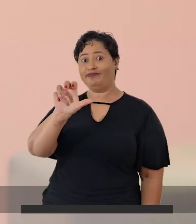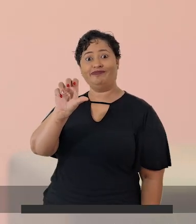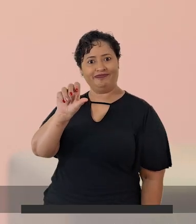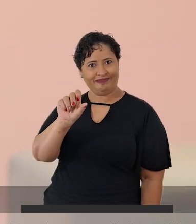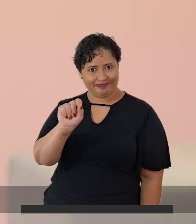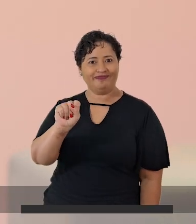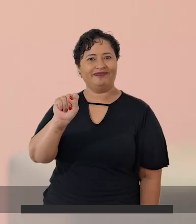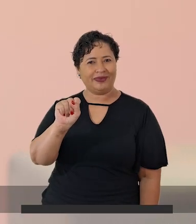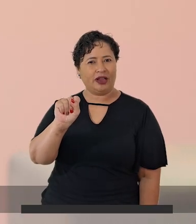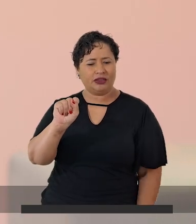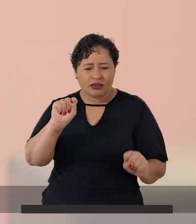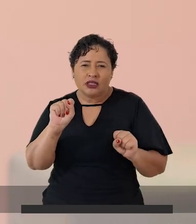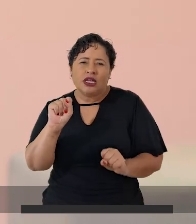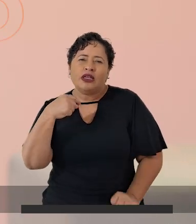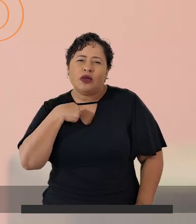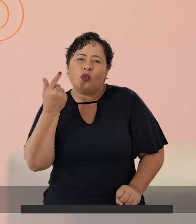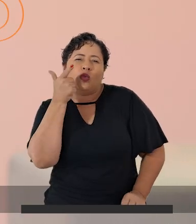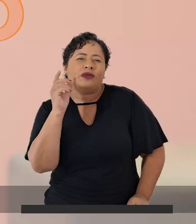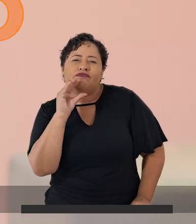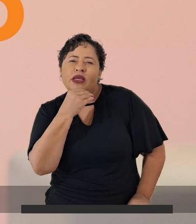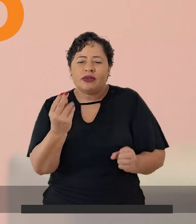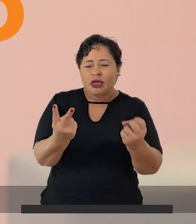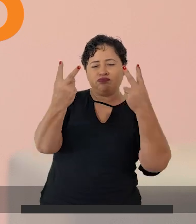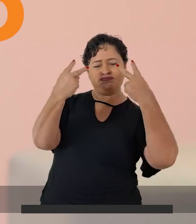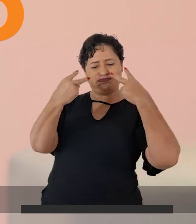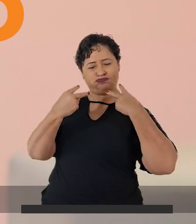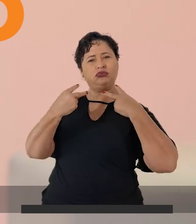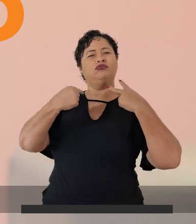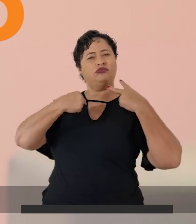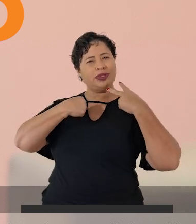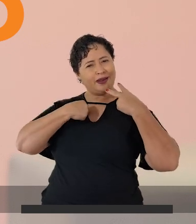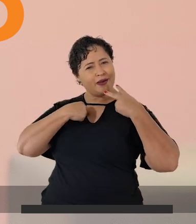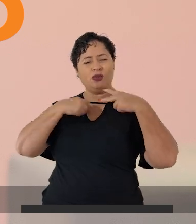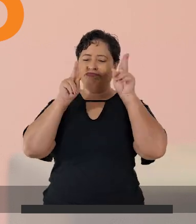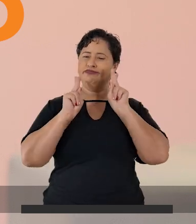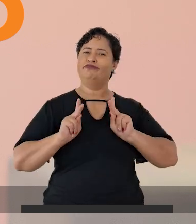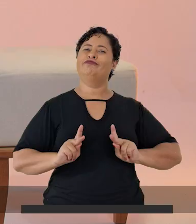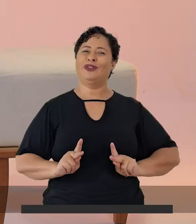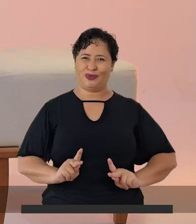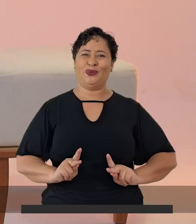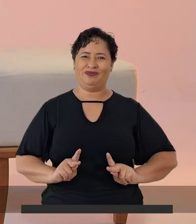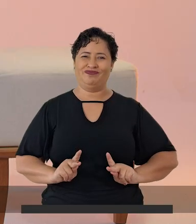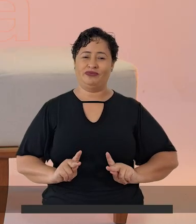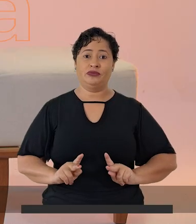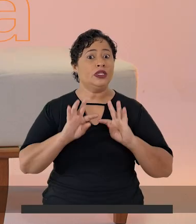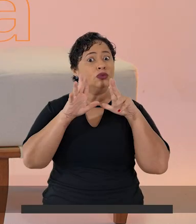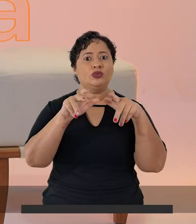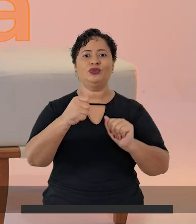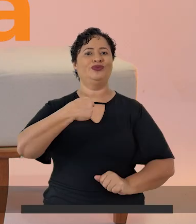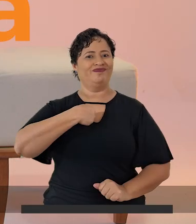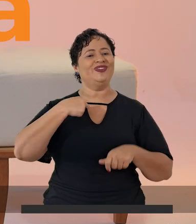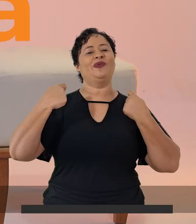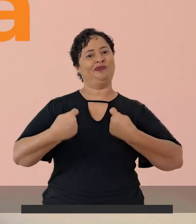ponto, assim, de me enxergar como uma pessoa, não foi só a Eduarda ou a Duda servidor. E era tudo o que eu precisava,